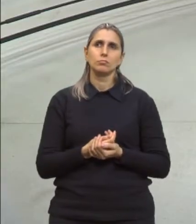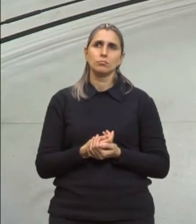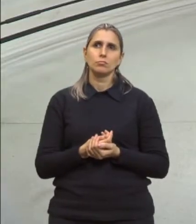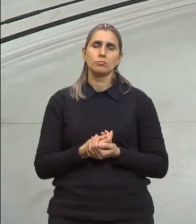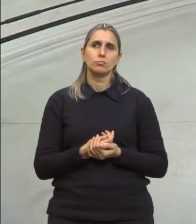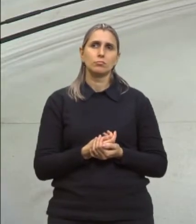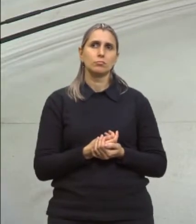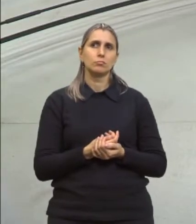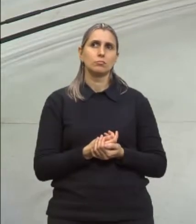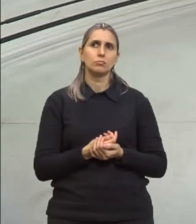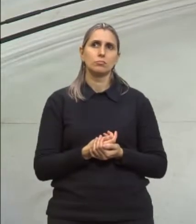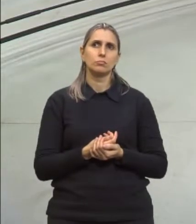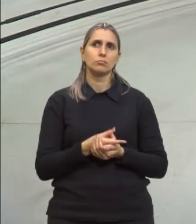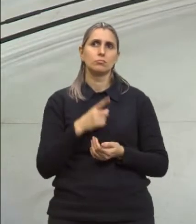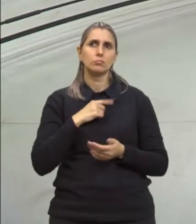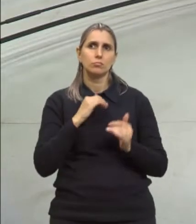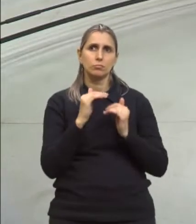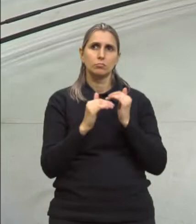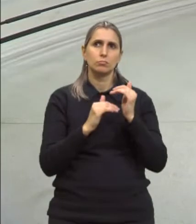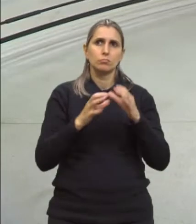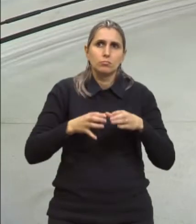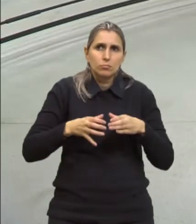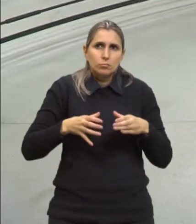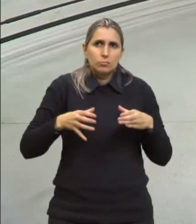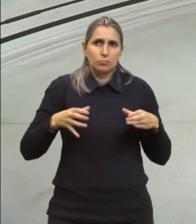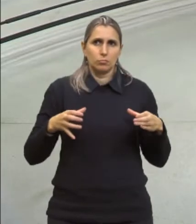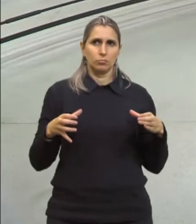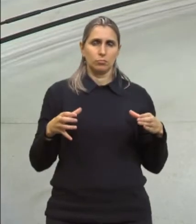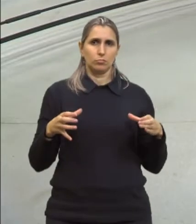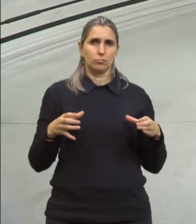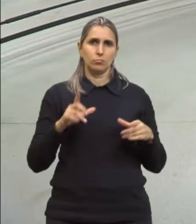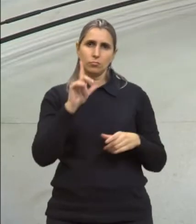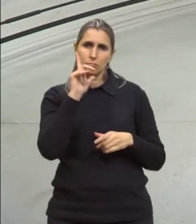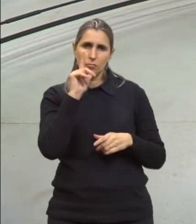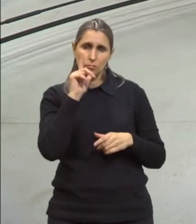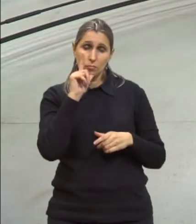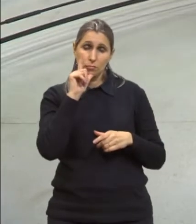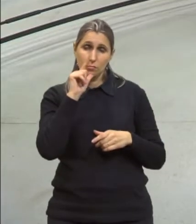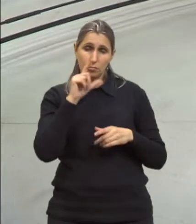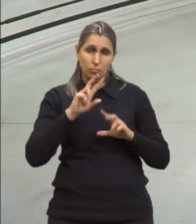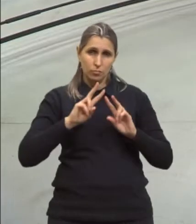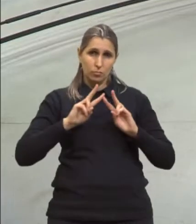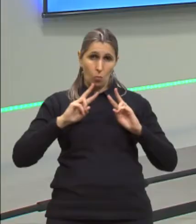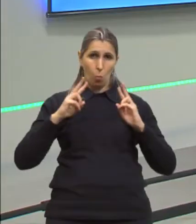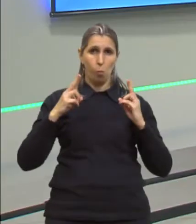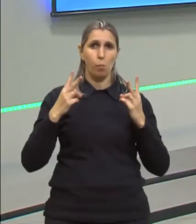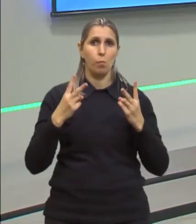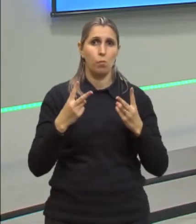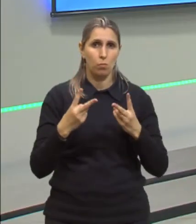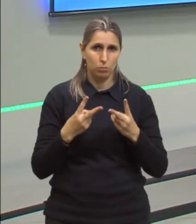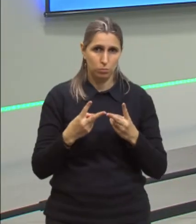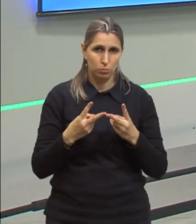Então, nós temos o processo de dilatação dos líquidos, a volumétrica.